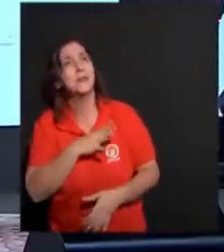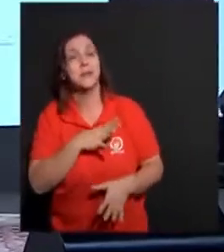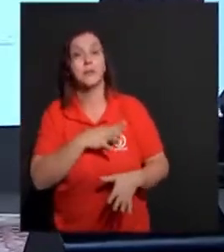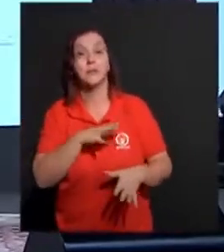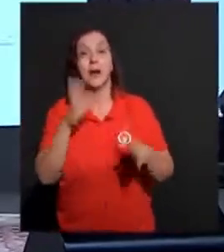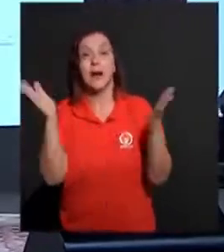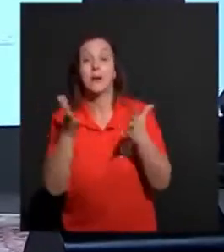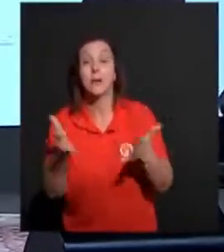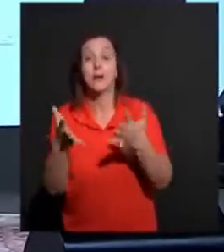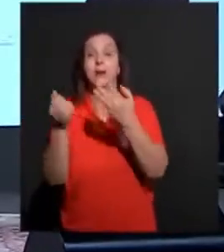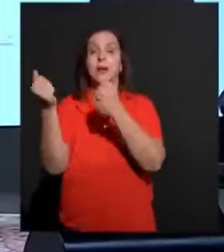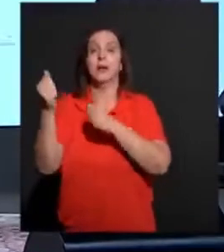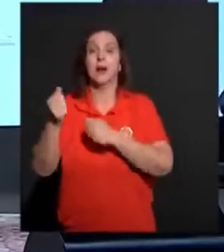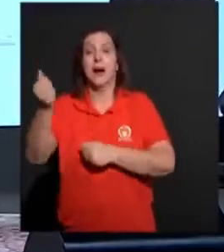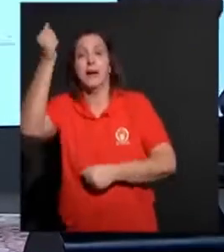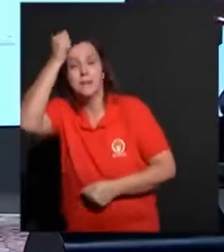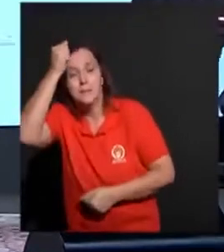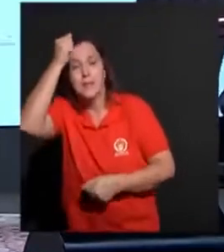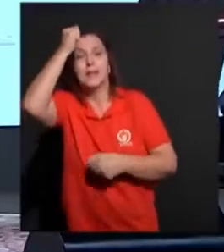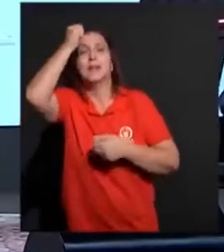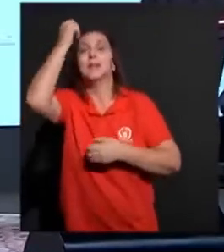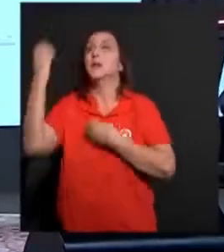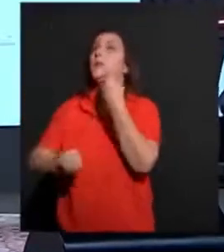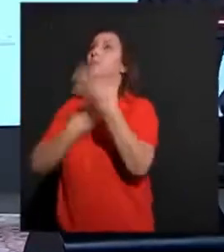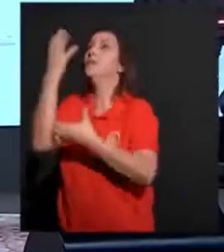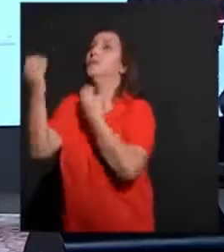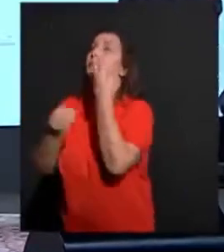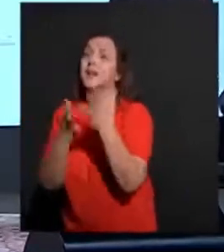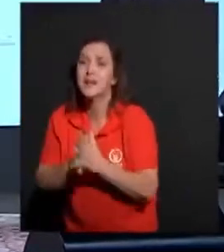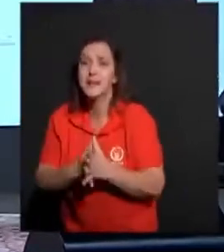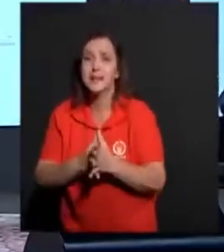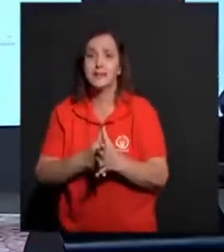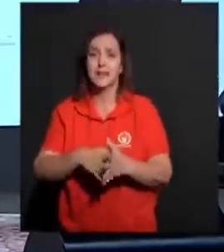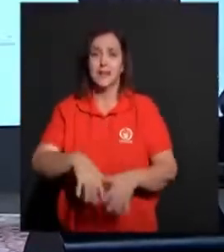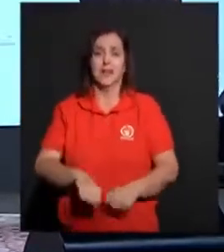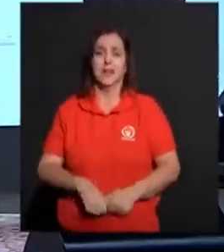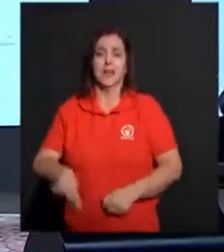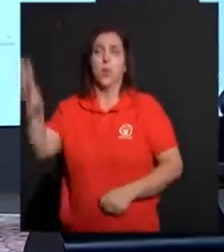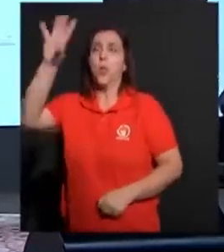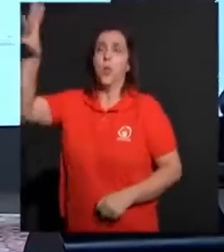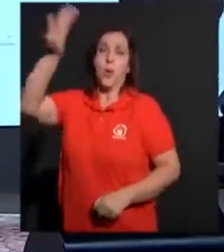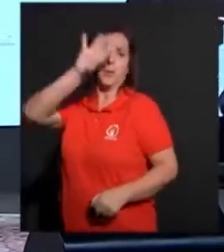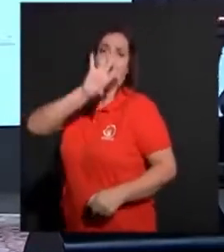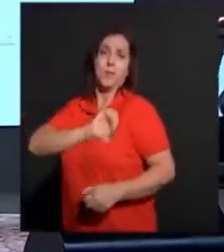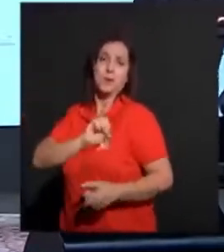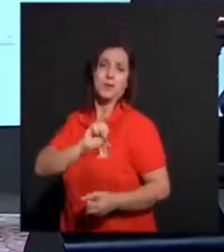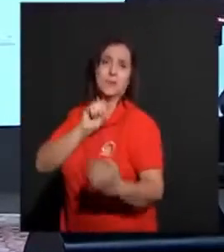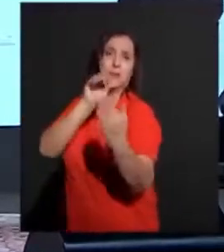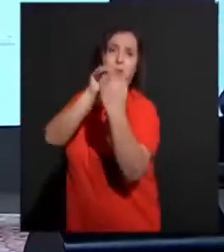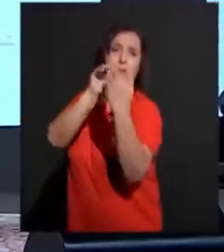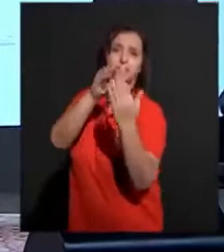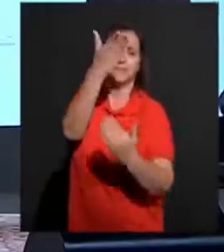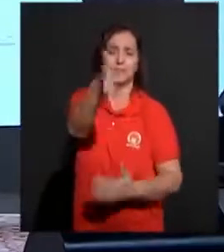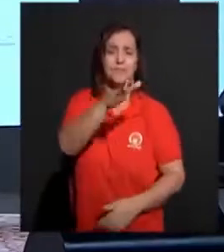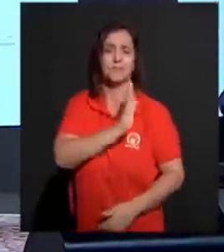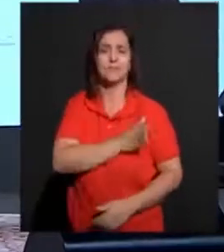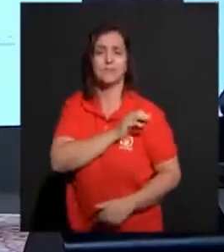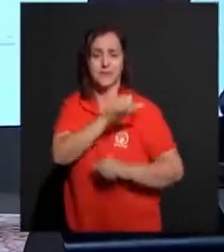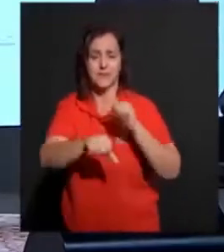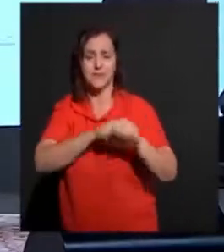deixe nesse momento. Esse amor inundar o seu coração. Alinhando a sua vida. Trazendo clareza no que precisa ser